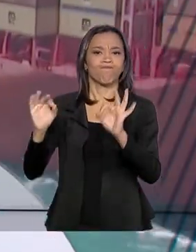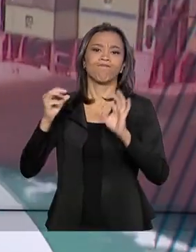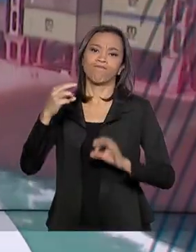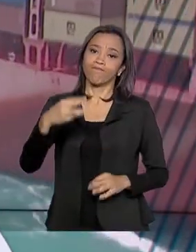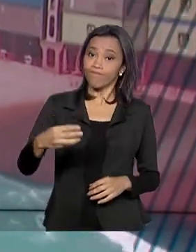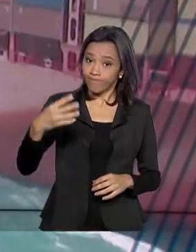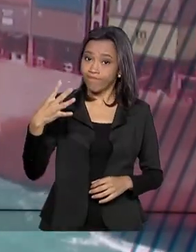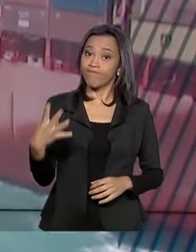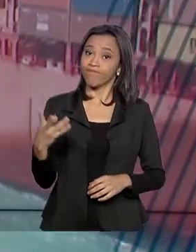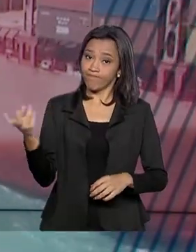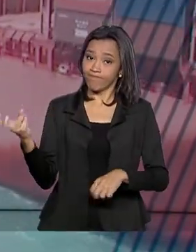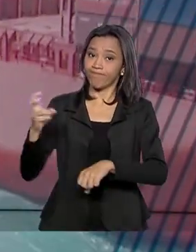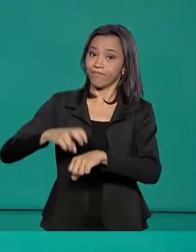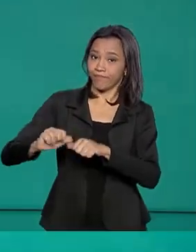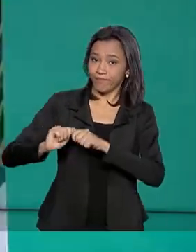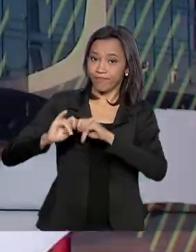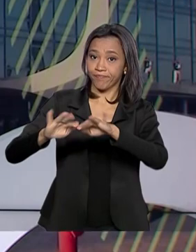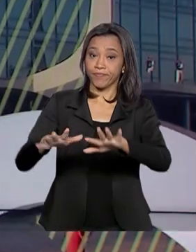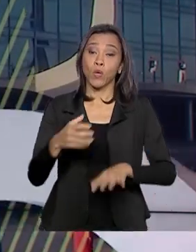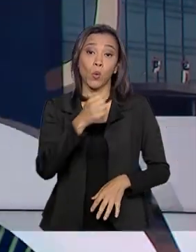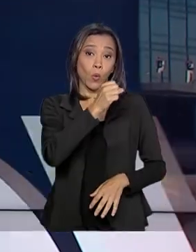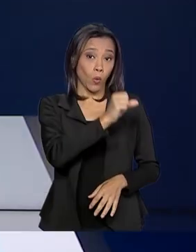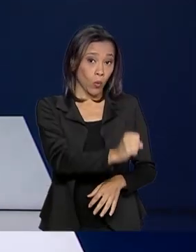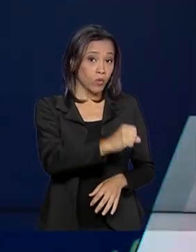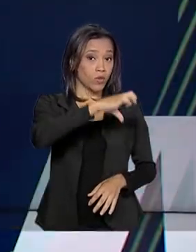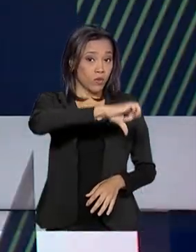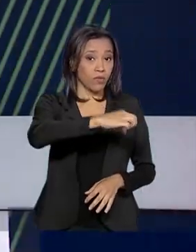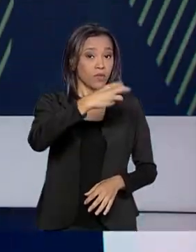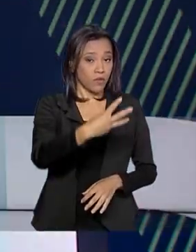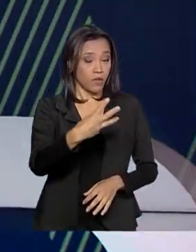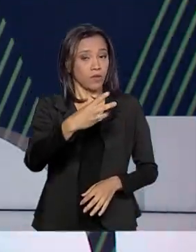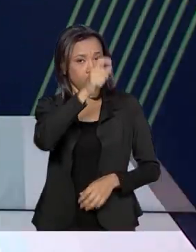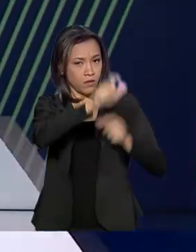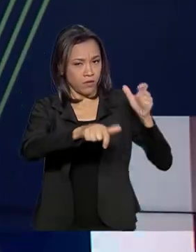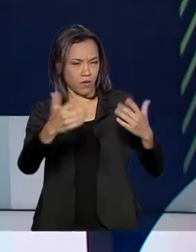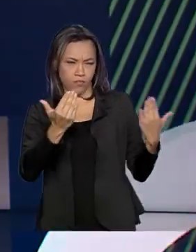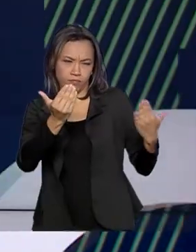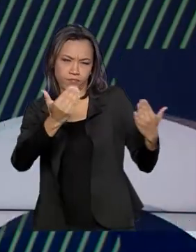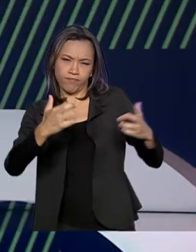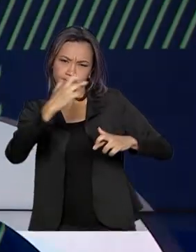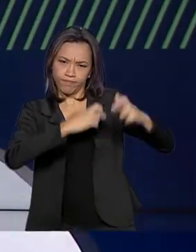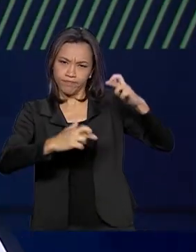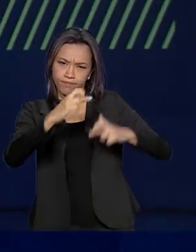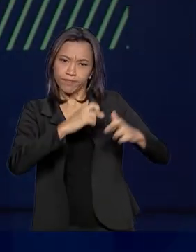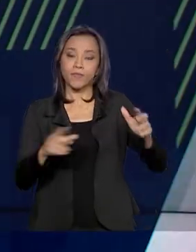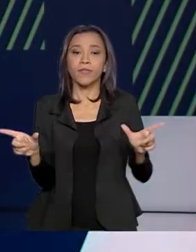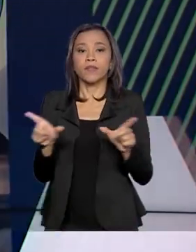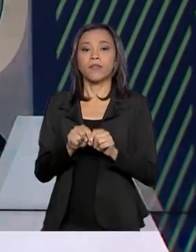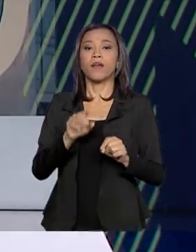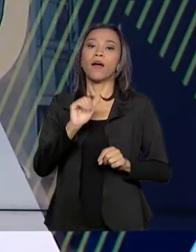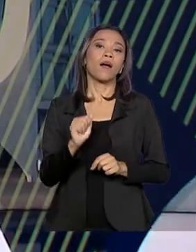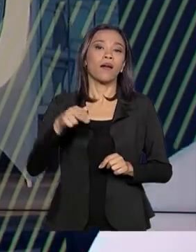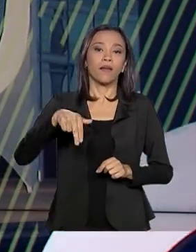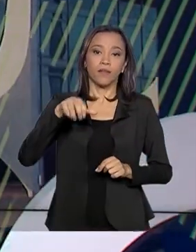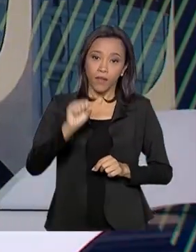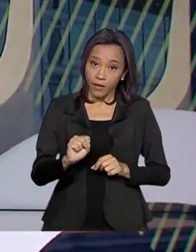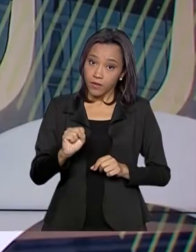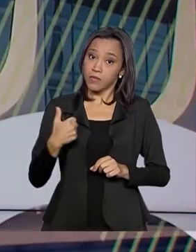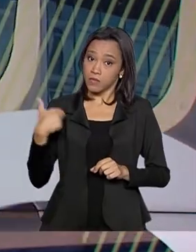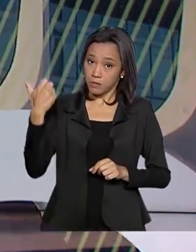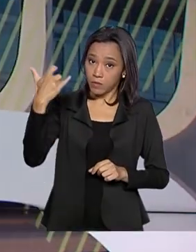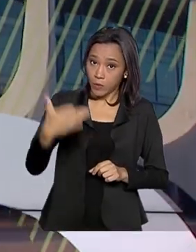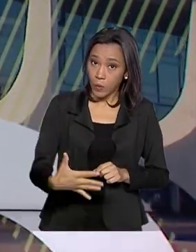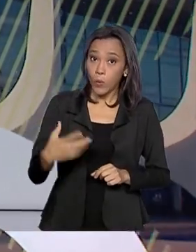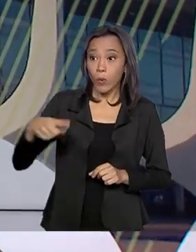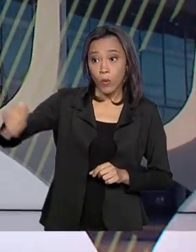coronavírus, 893 estão sendo monitorados. E a ANS, Agência Nacional de Saúde, definiu que os